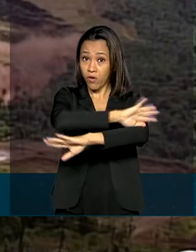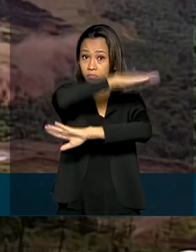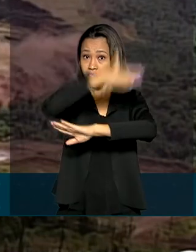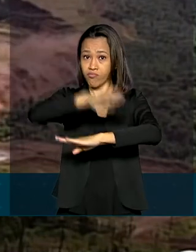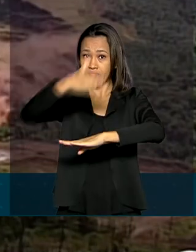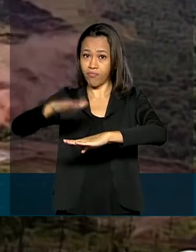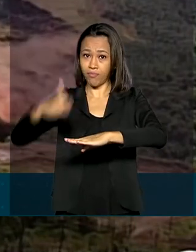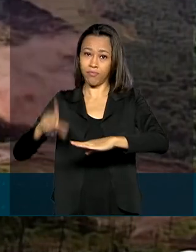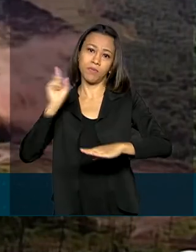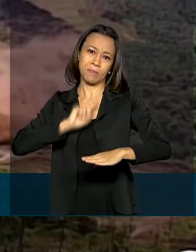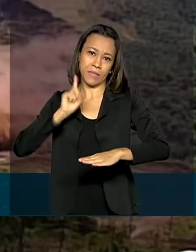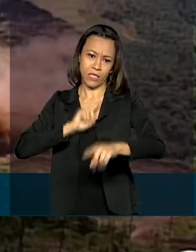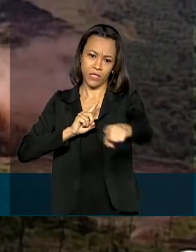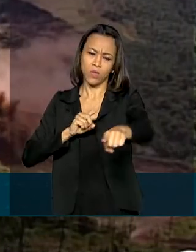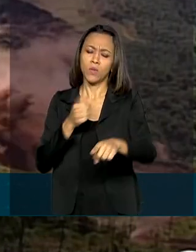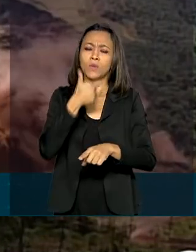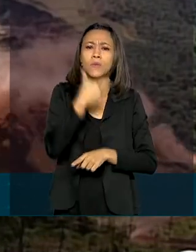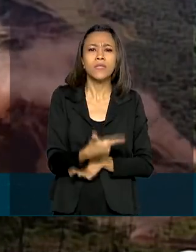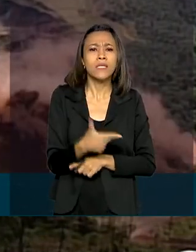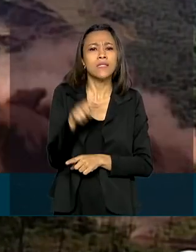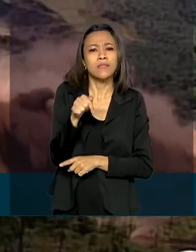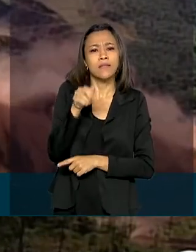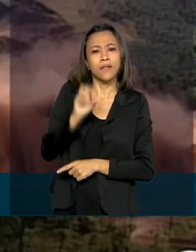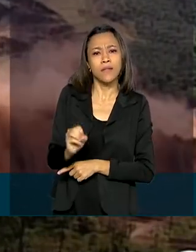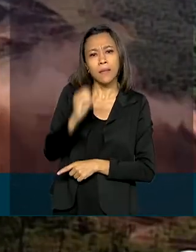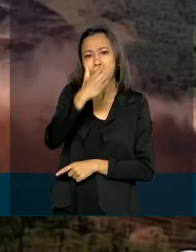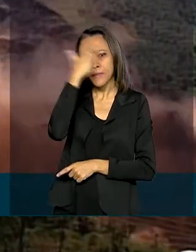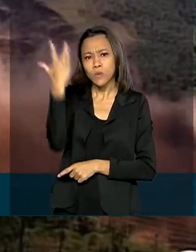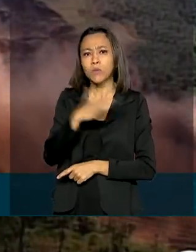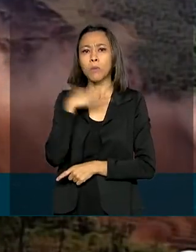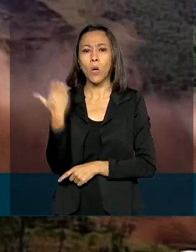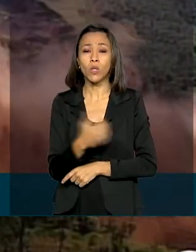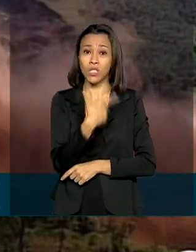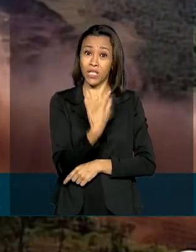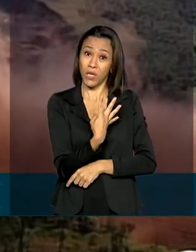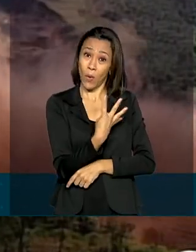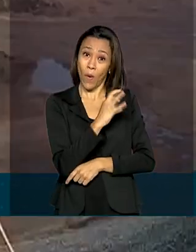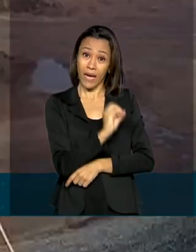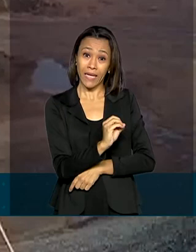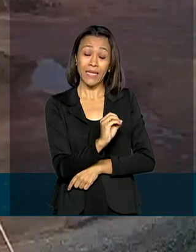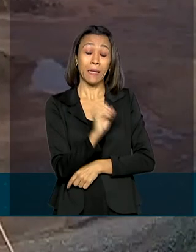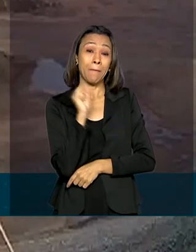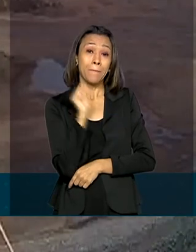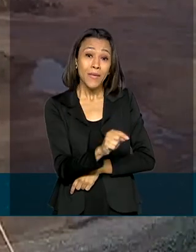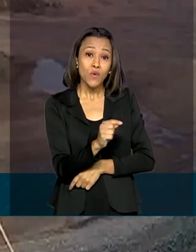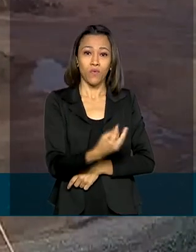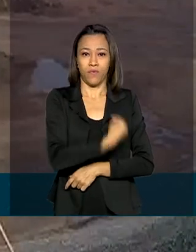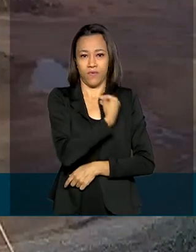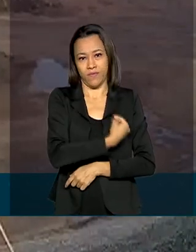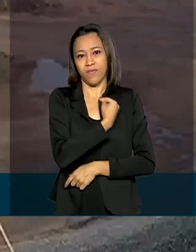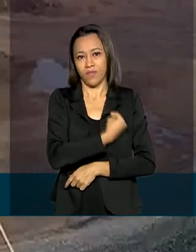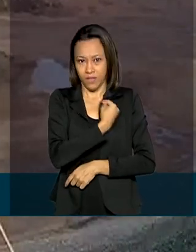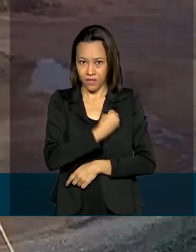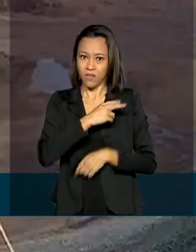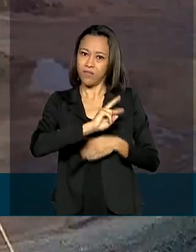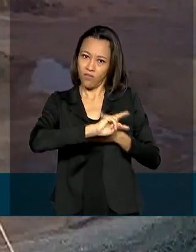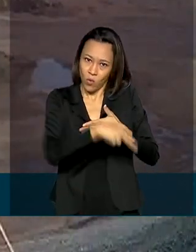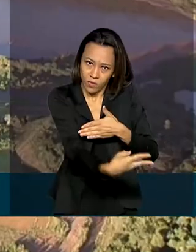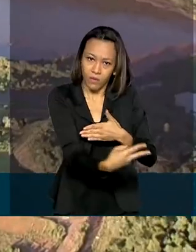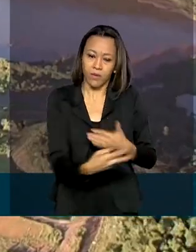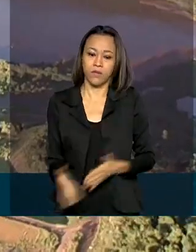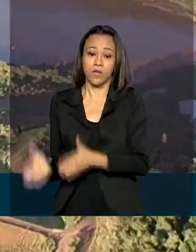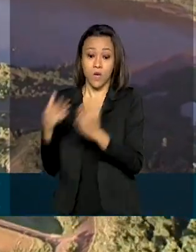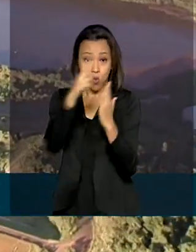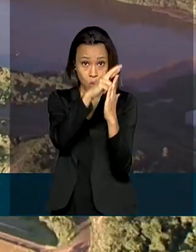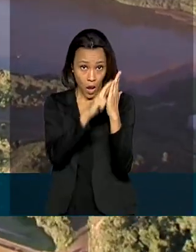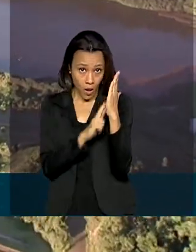Minas Gerais, com 270 mortes e 40 mil vidas afetadas. O documento também aponta que as